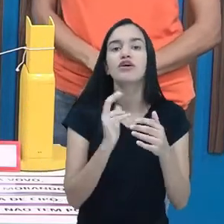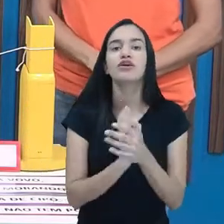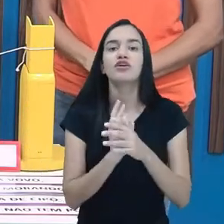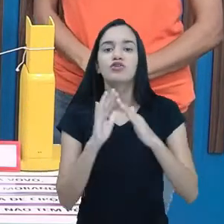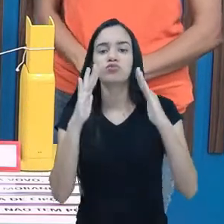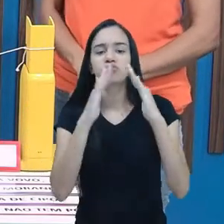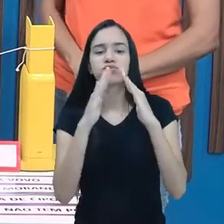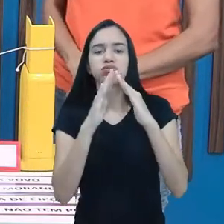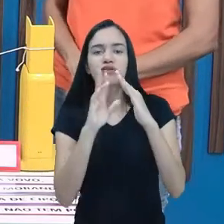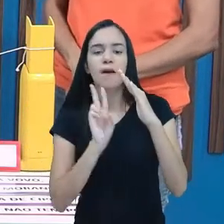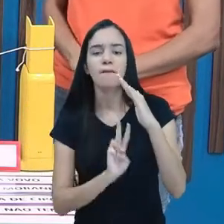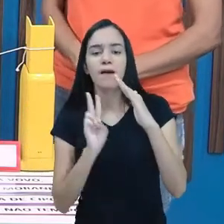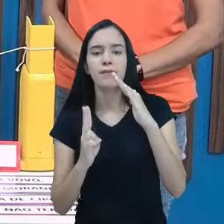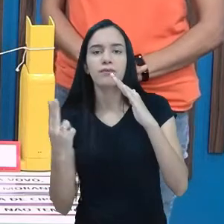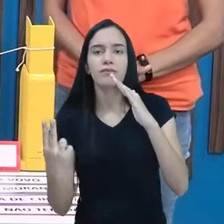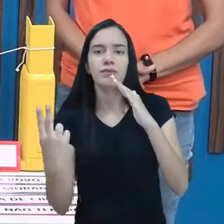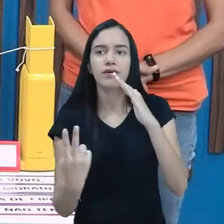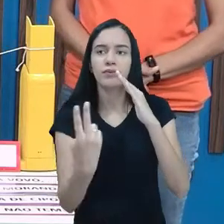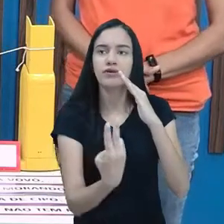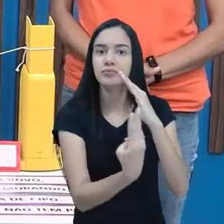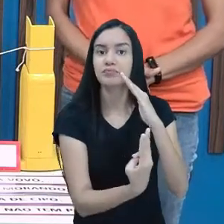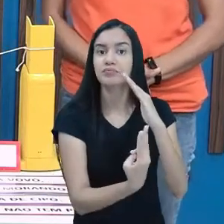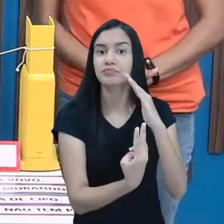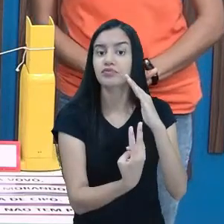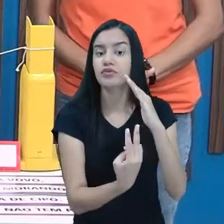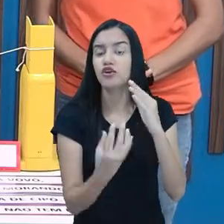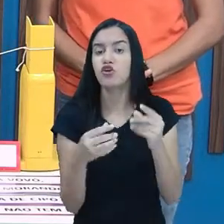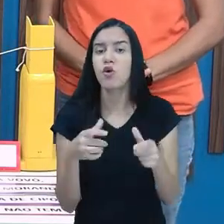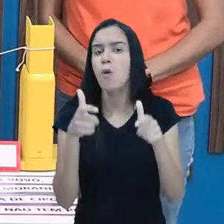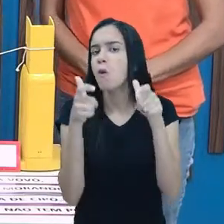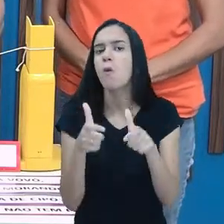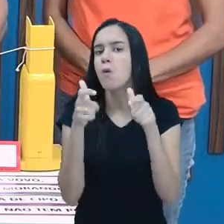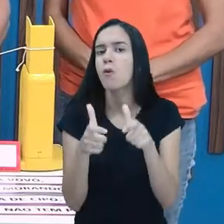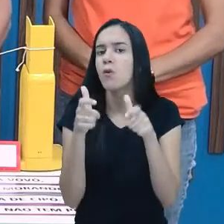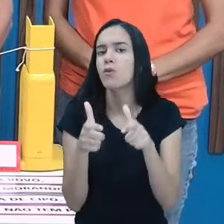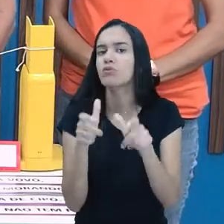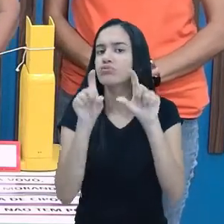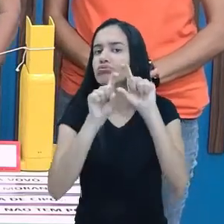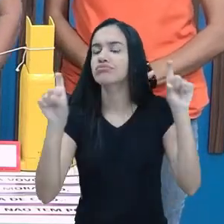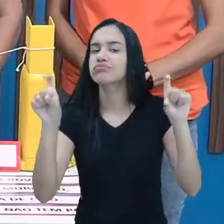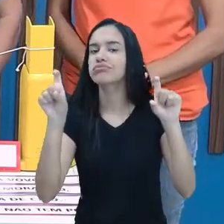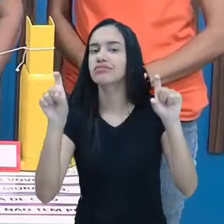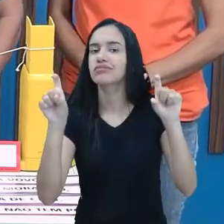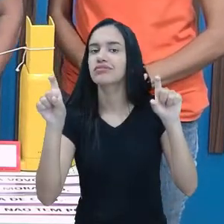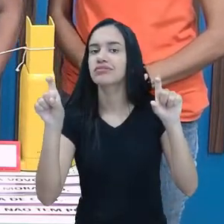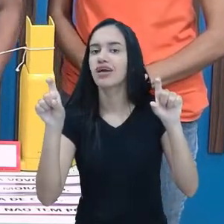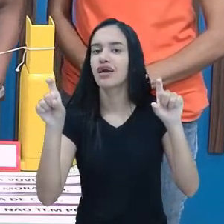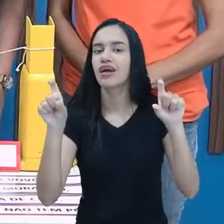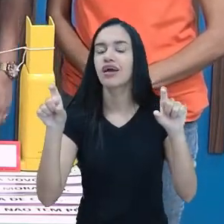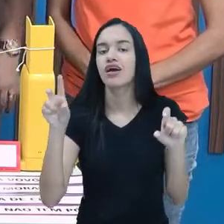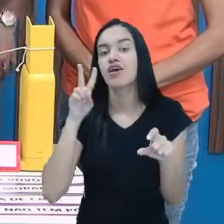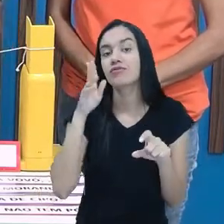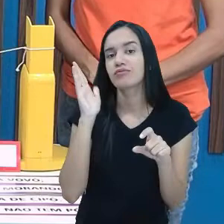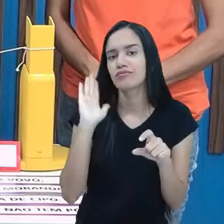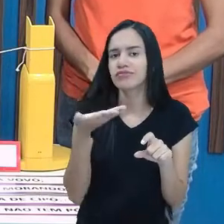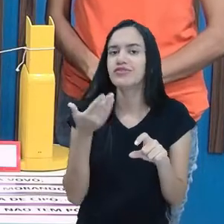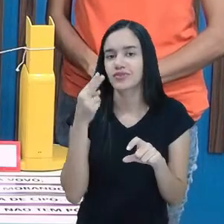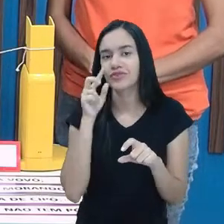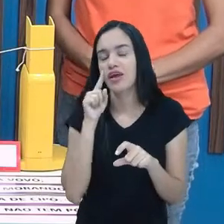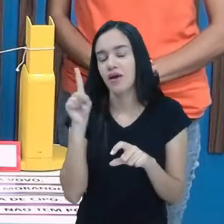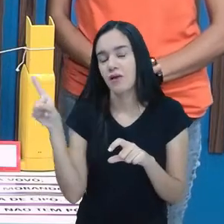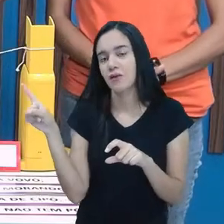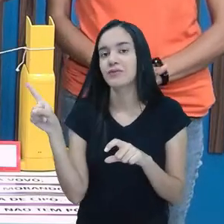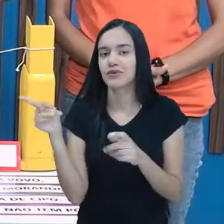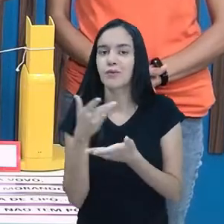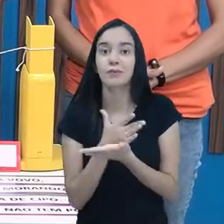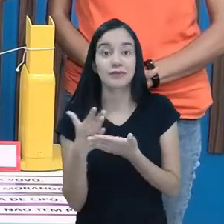Cercadinha de cipó. E aí? Onde é que está a cercadinha de cipó? A gente já viu que aqui não é? Não aqui já começa com